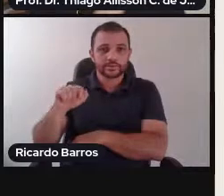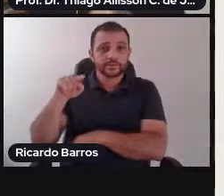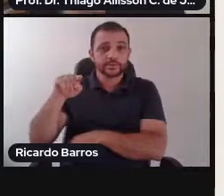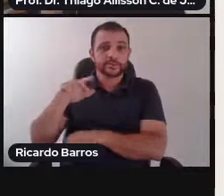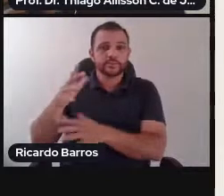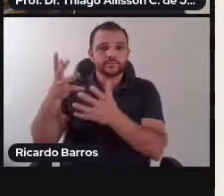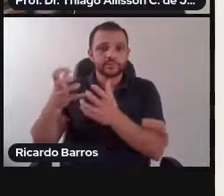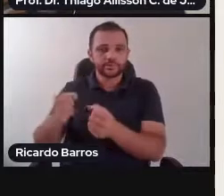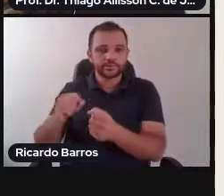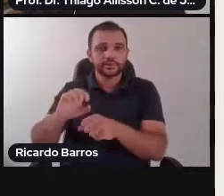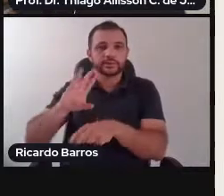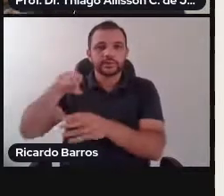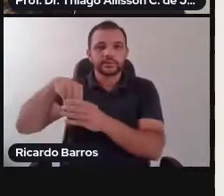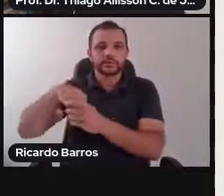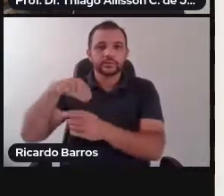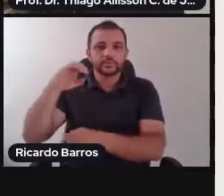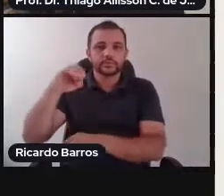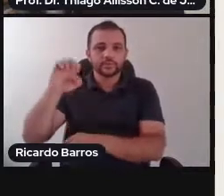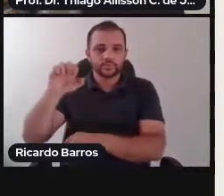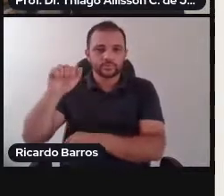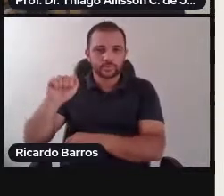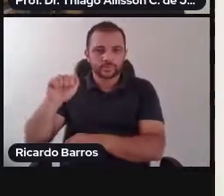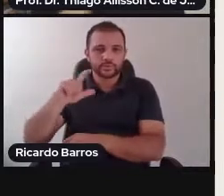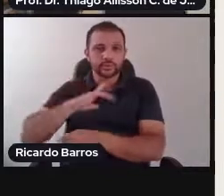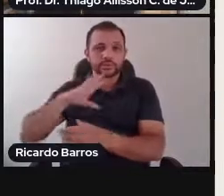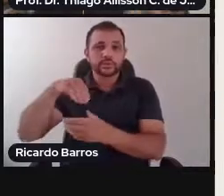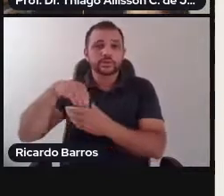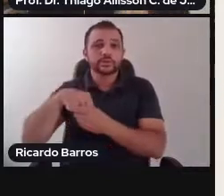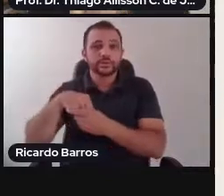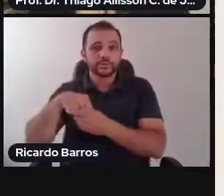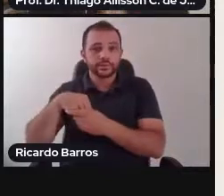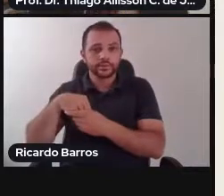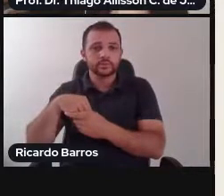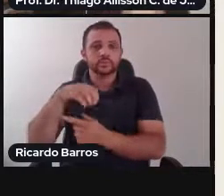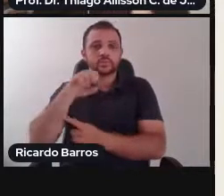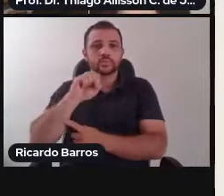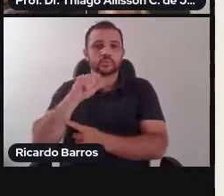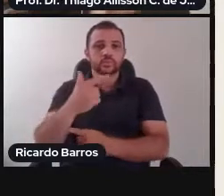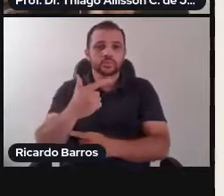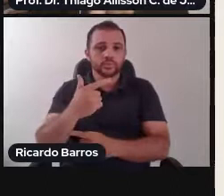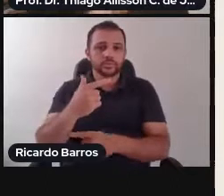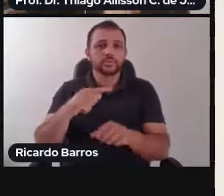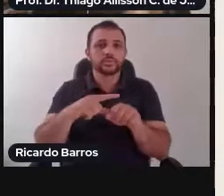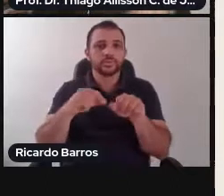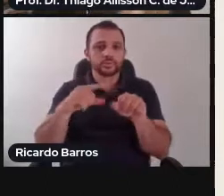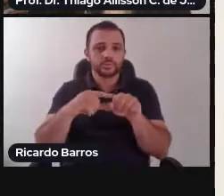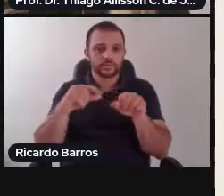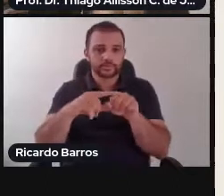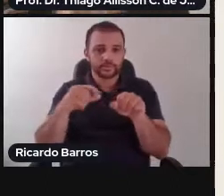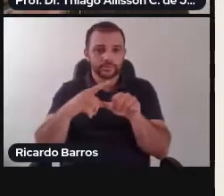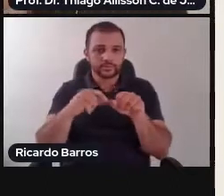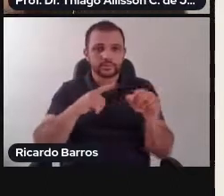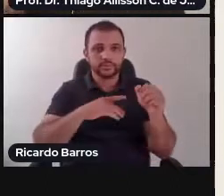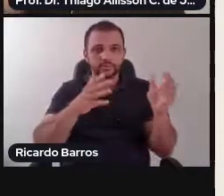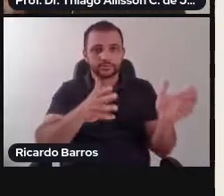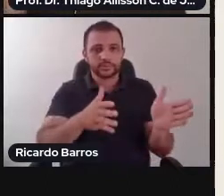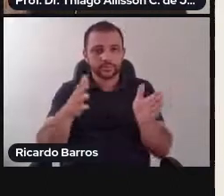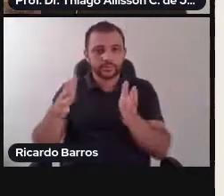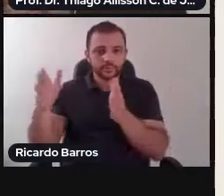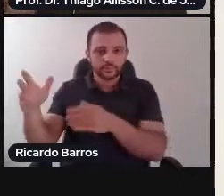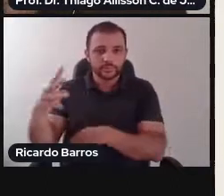artigos, dividida em três partes. A primeira parte vessa sobre deveres dos Estados e os direitos